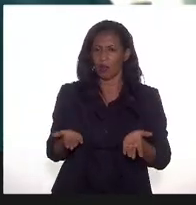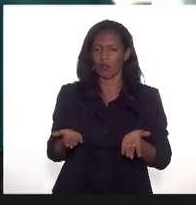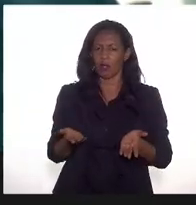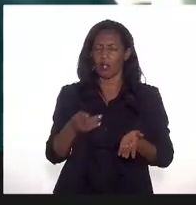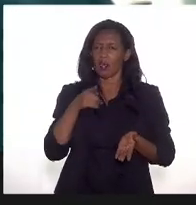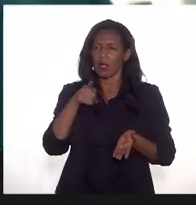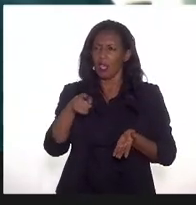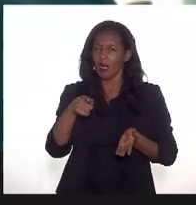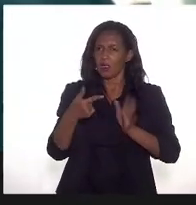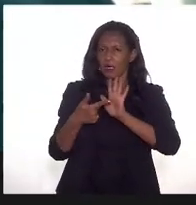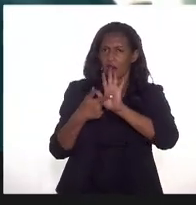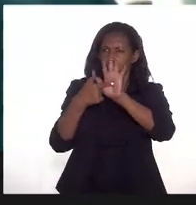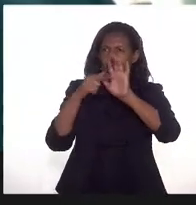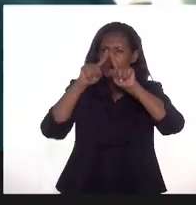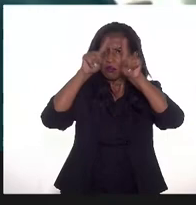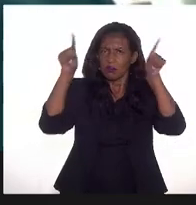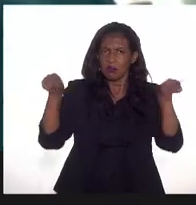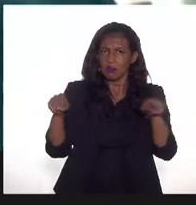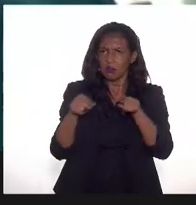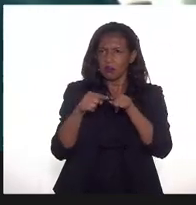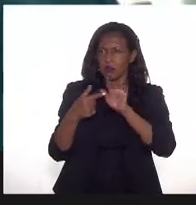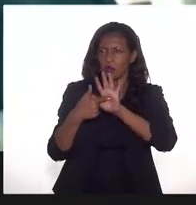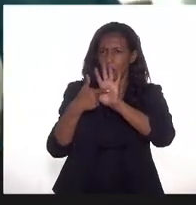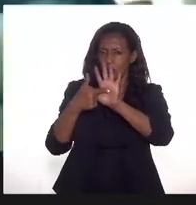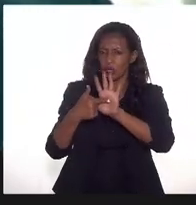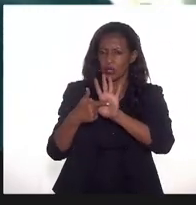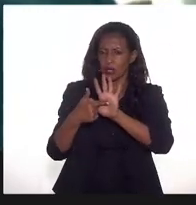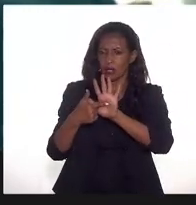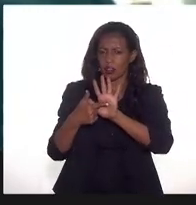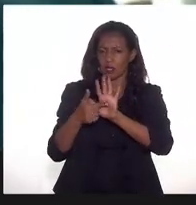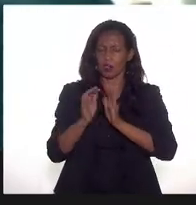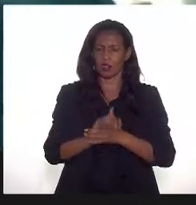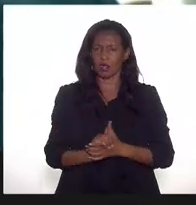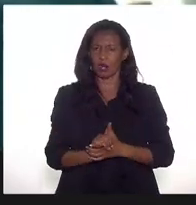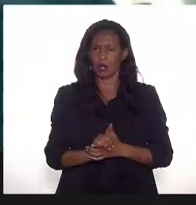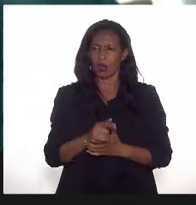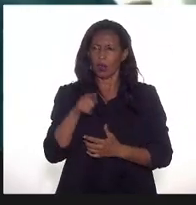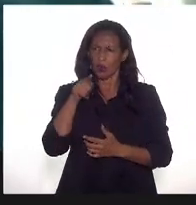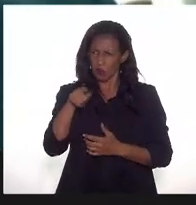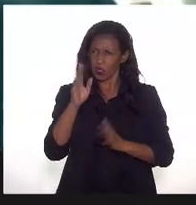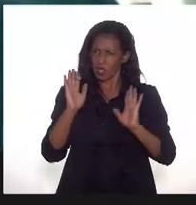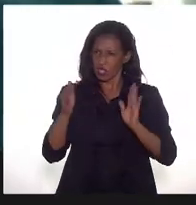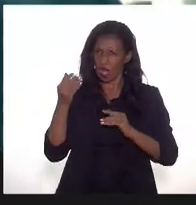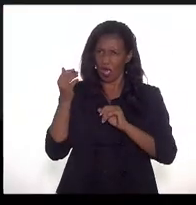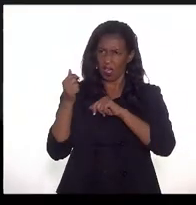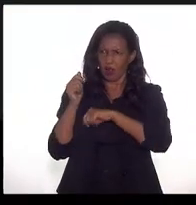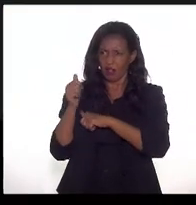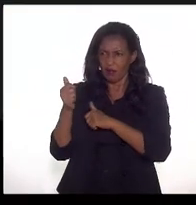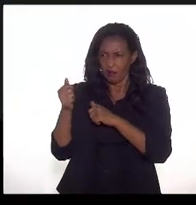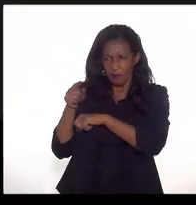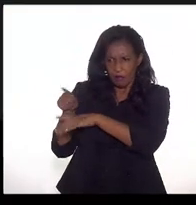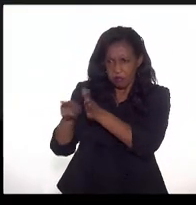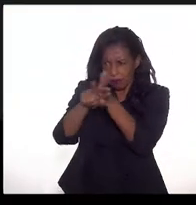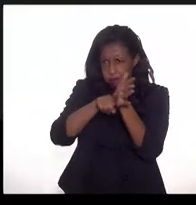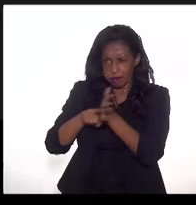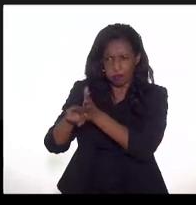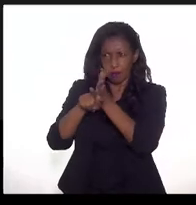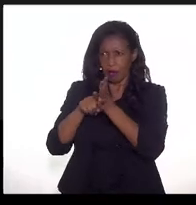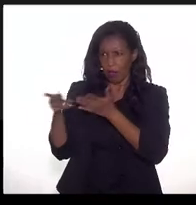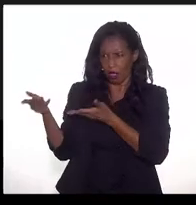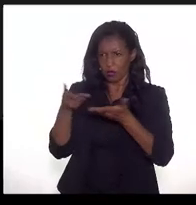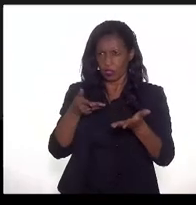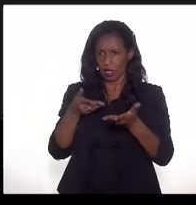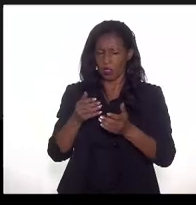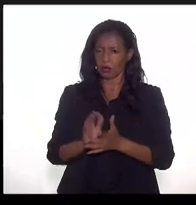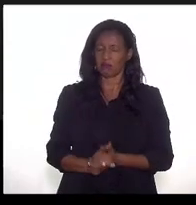questão apresentada? Por exemplo, o Silício já participou de alguma? Não, eu nunca falei. Ok.